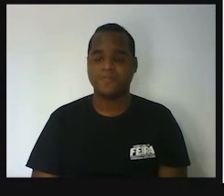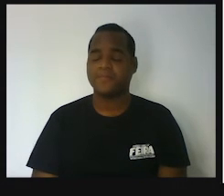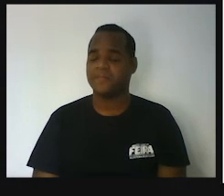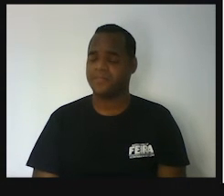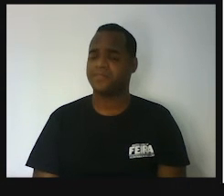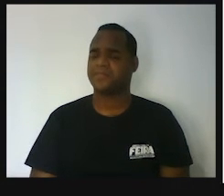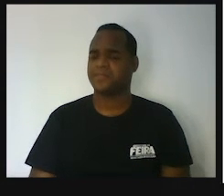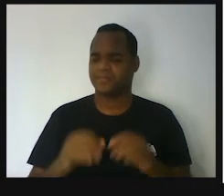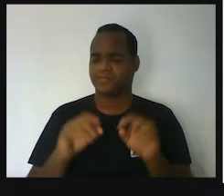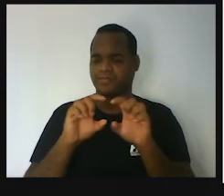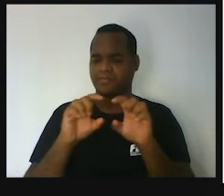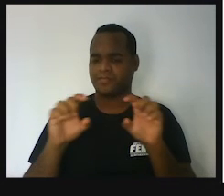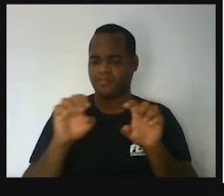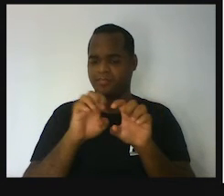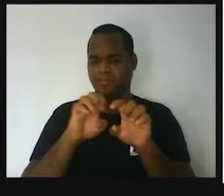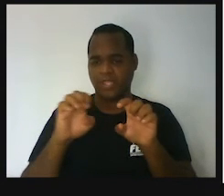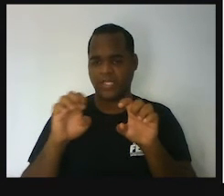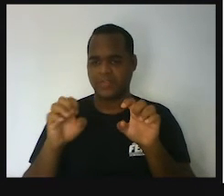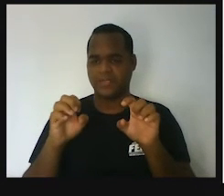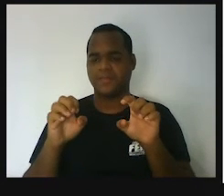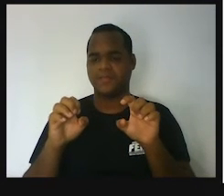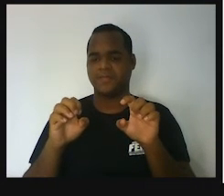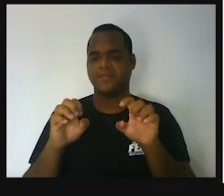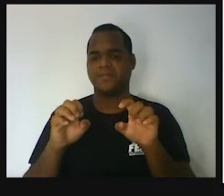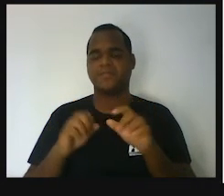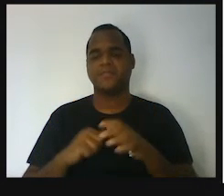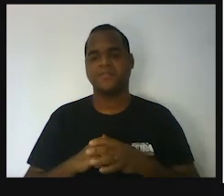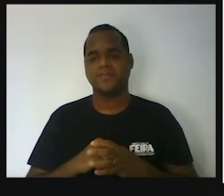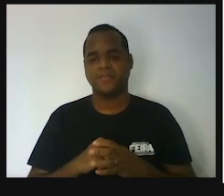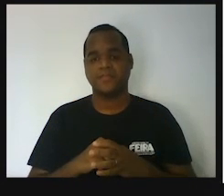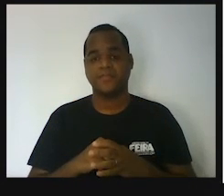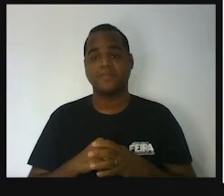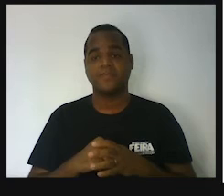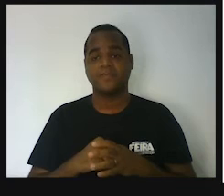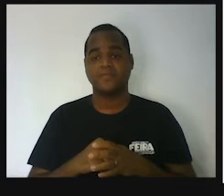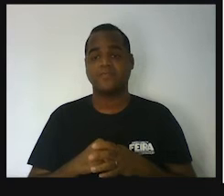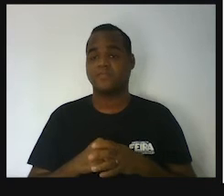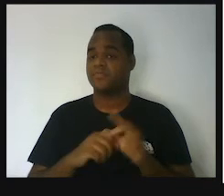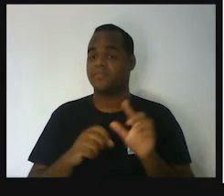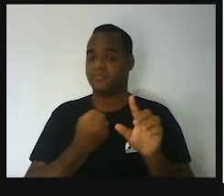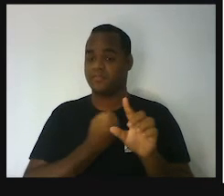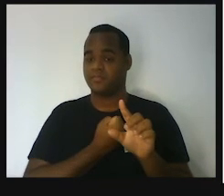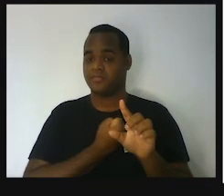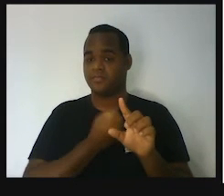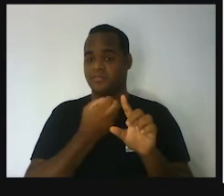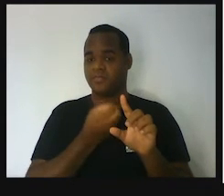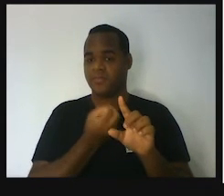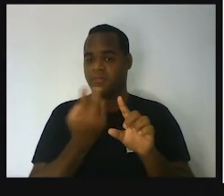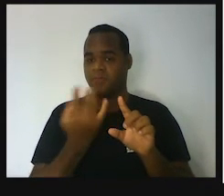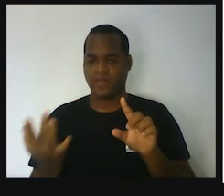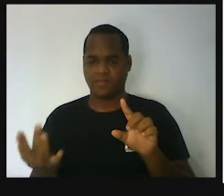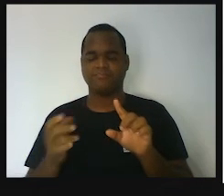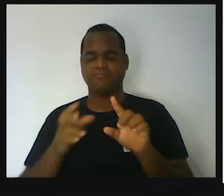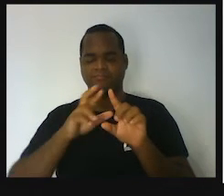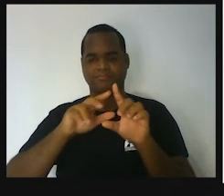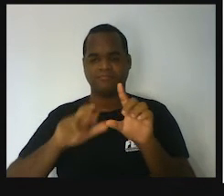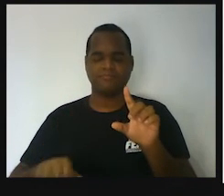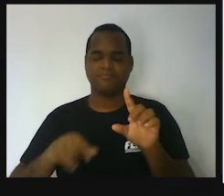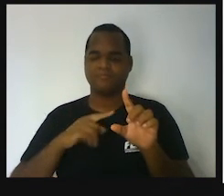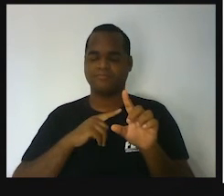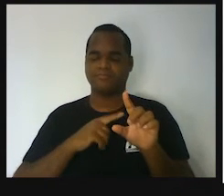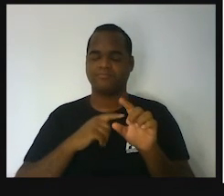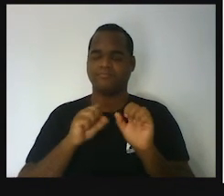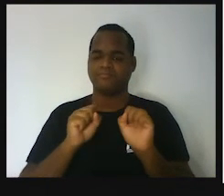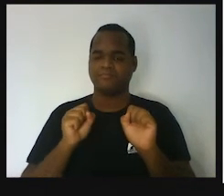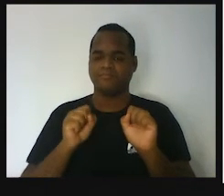expressão algébrica, as letras são variáveis. Qual é a diferença,